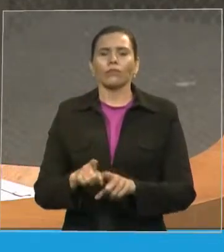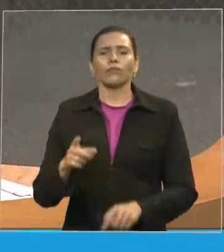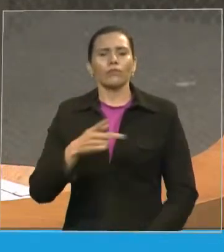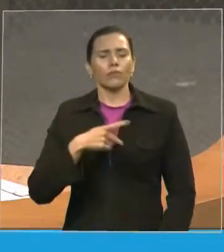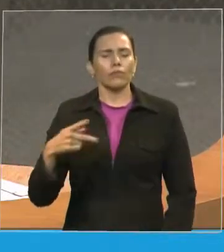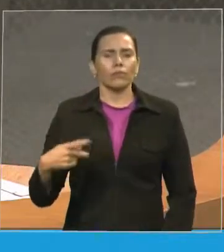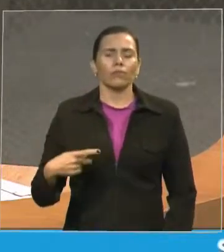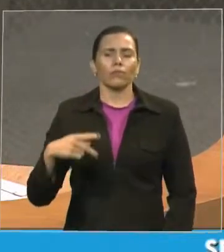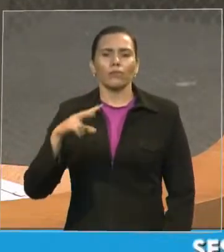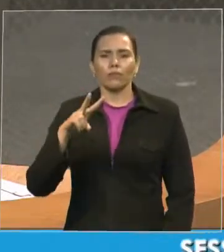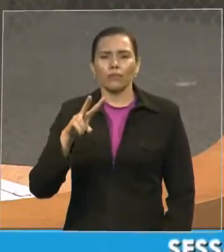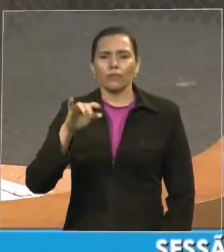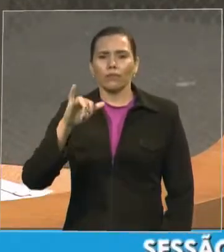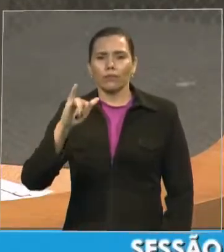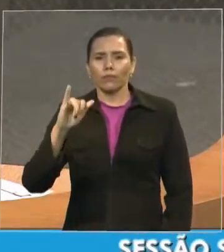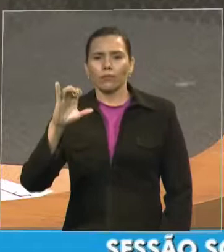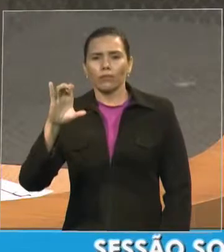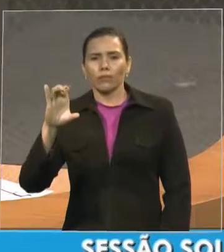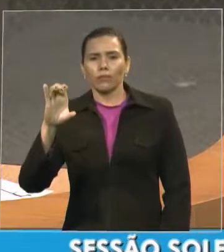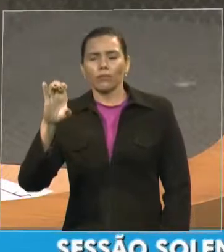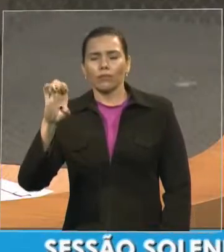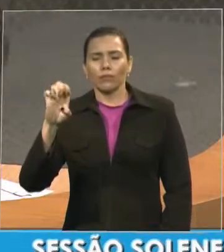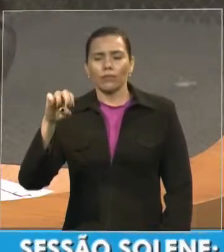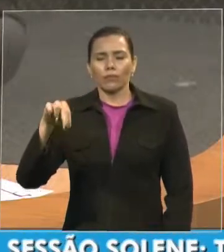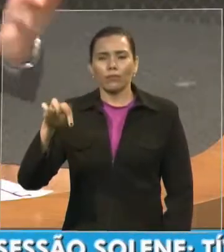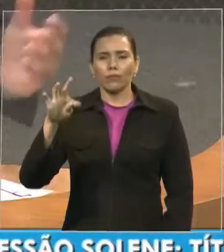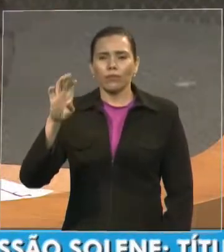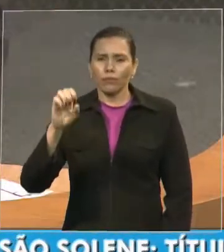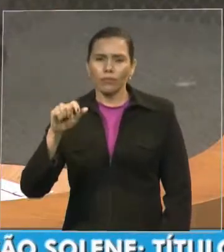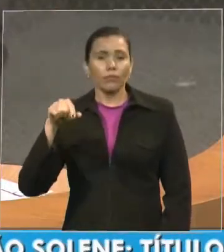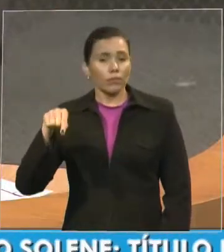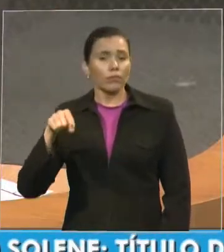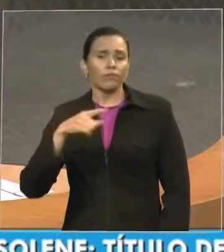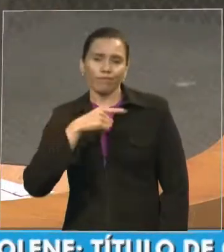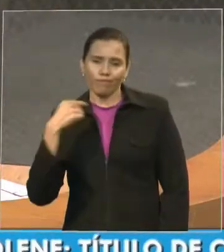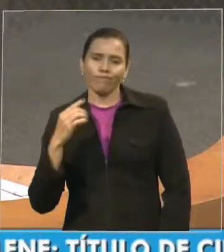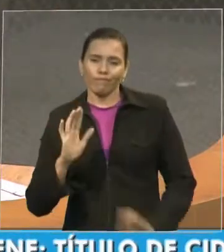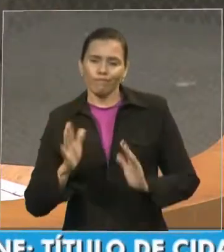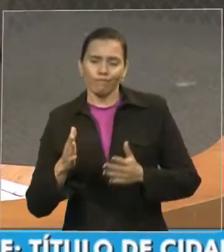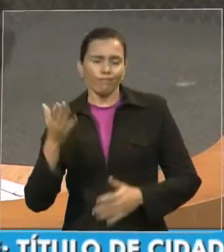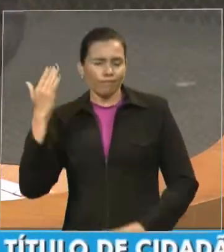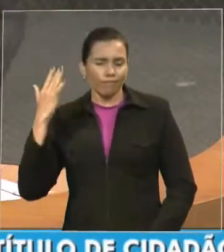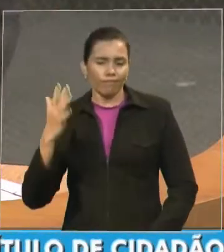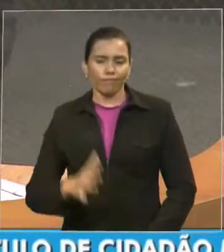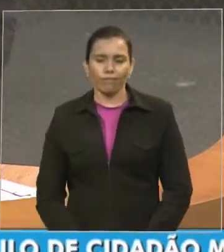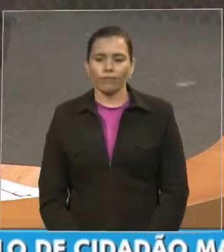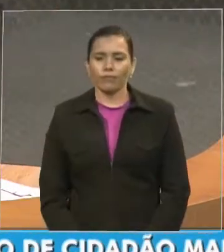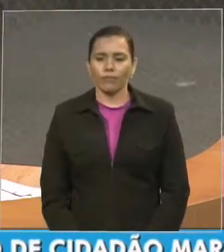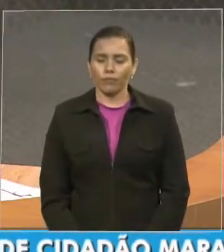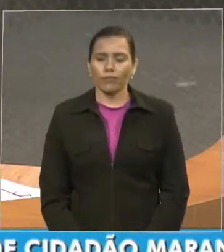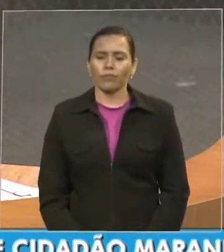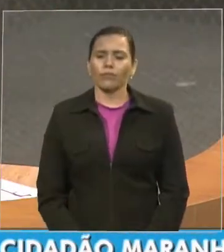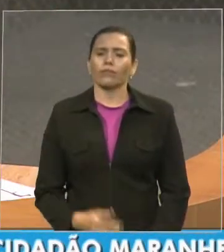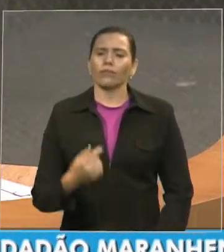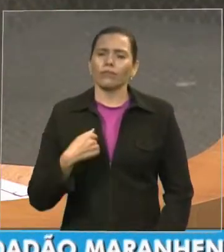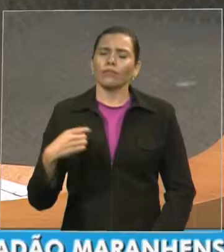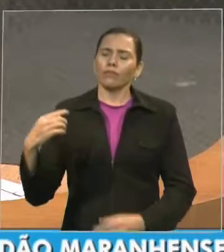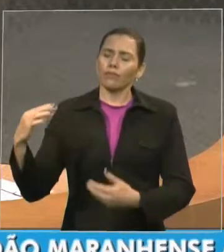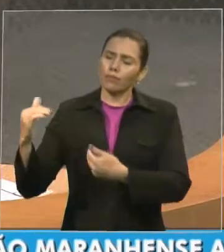alegria. E aí começamos a trabalhar na obra do senhor.